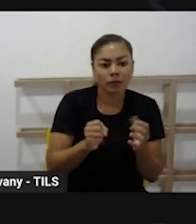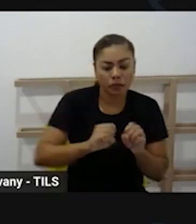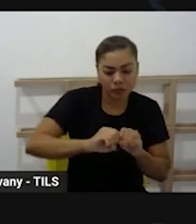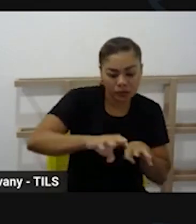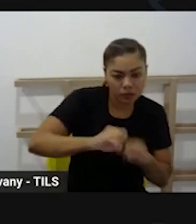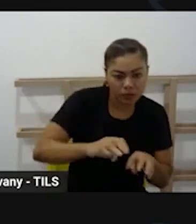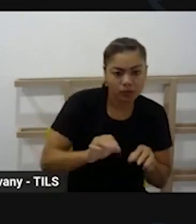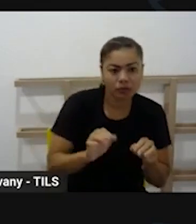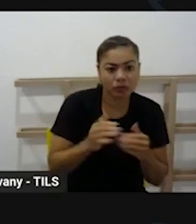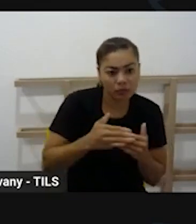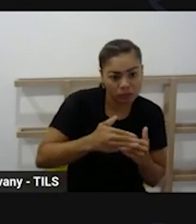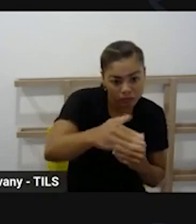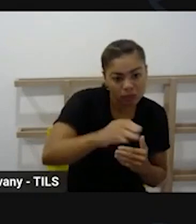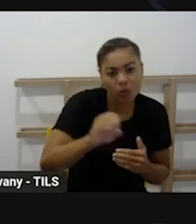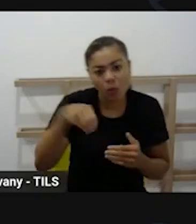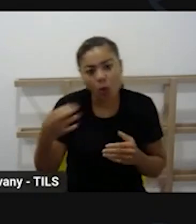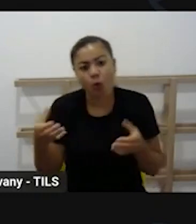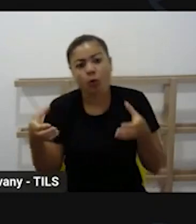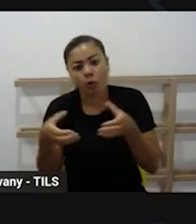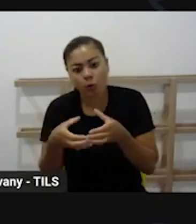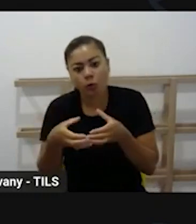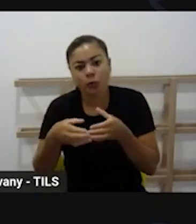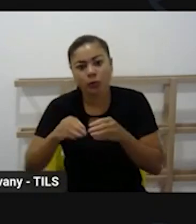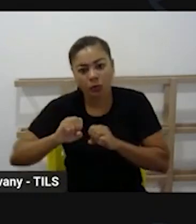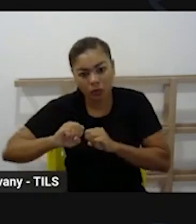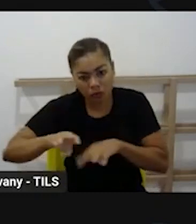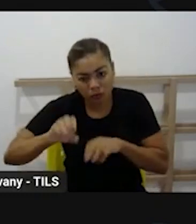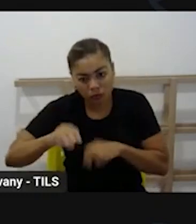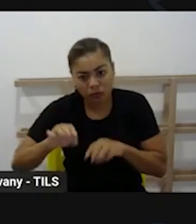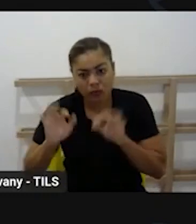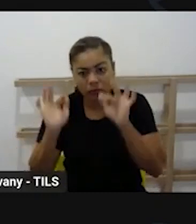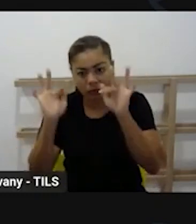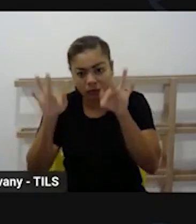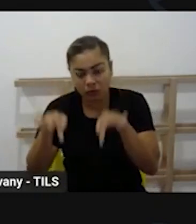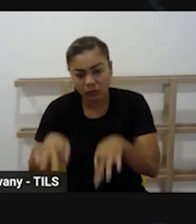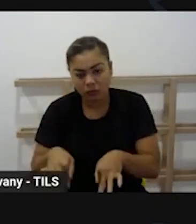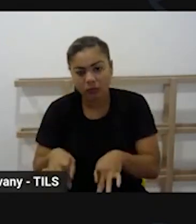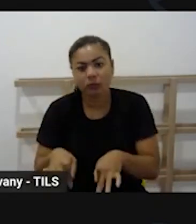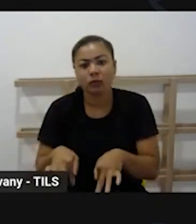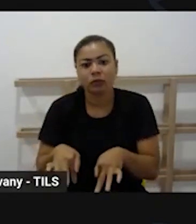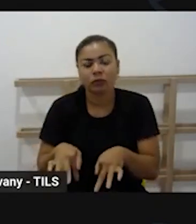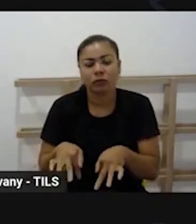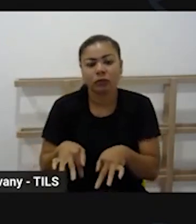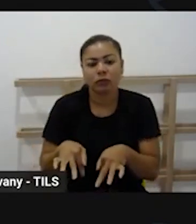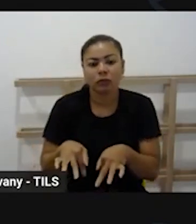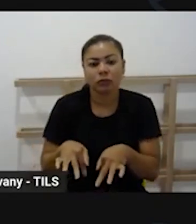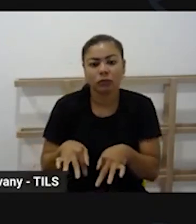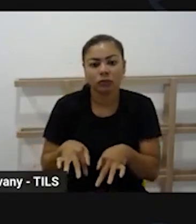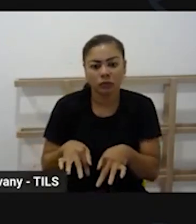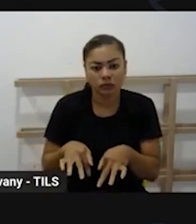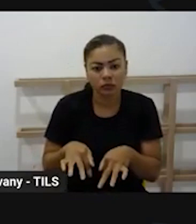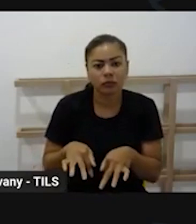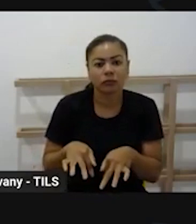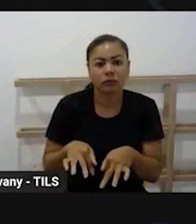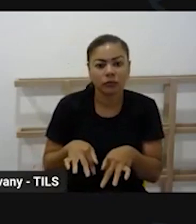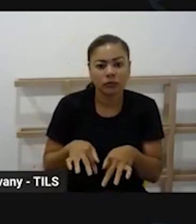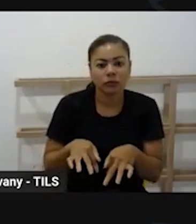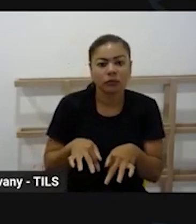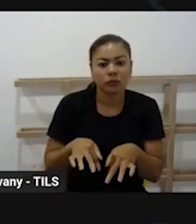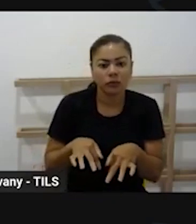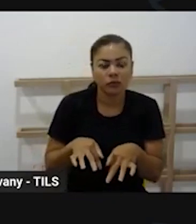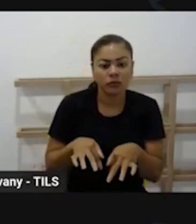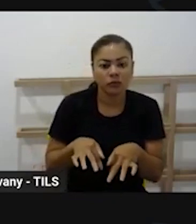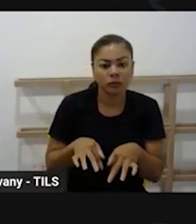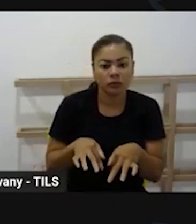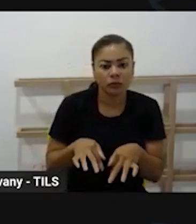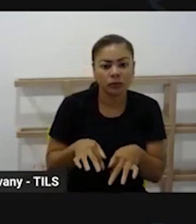iniciais então a matriz então a matriz curricular do ensino fundamental é baseado